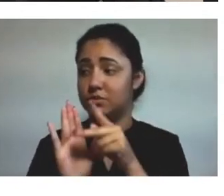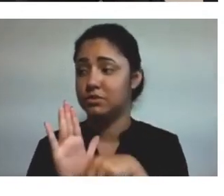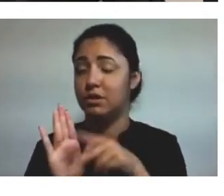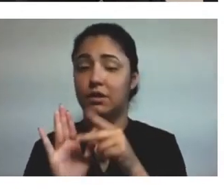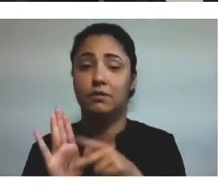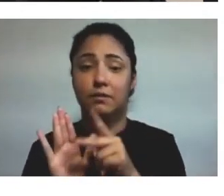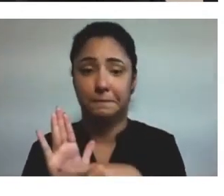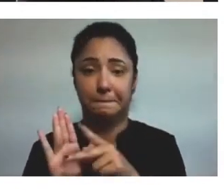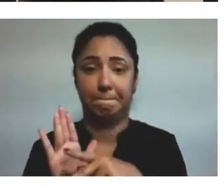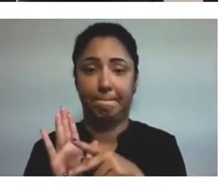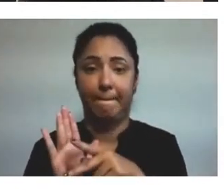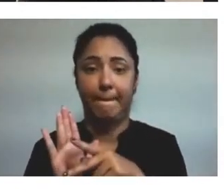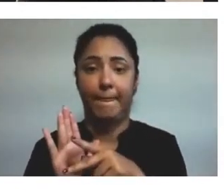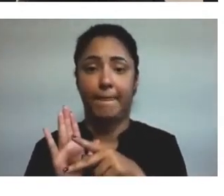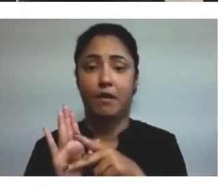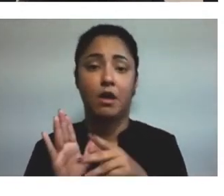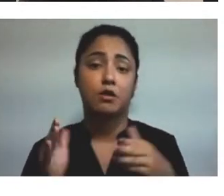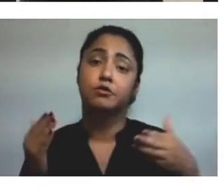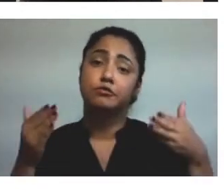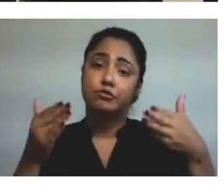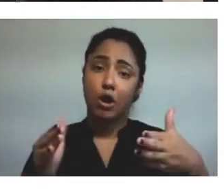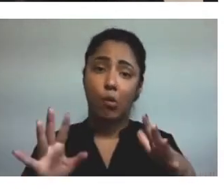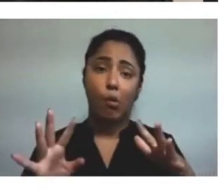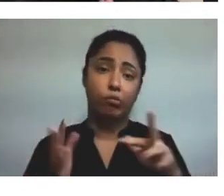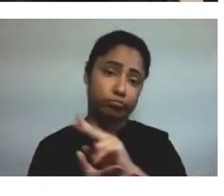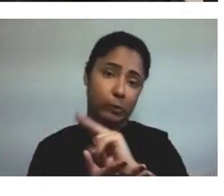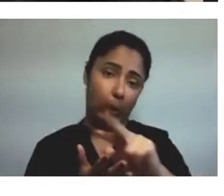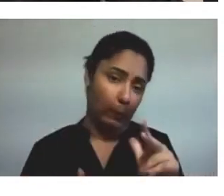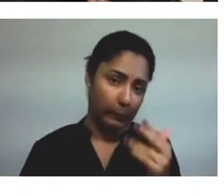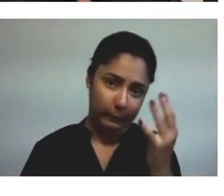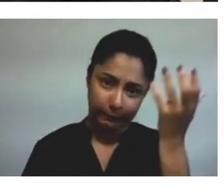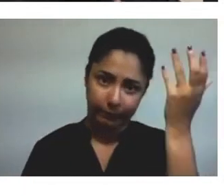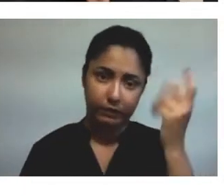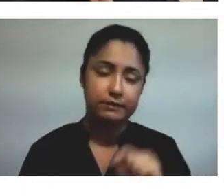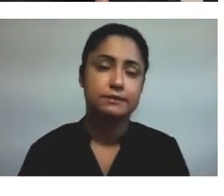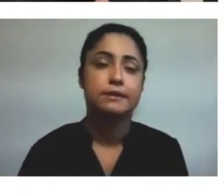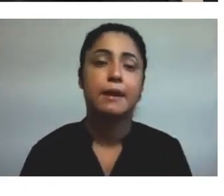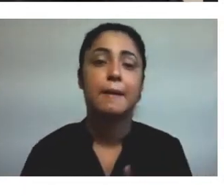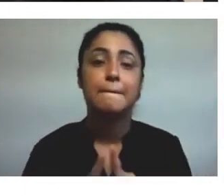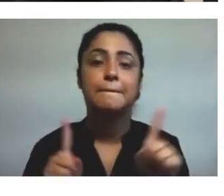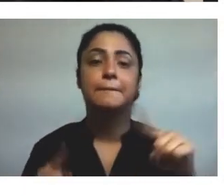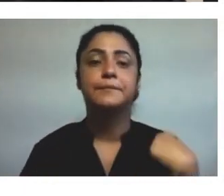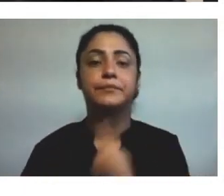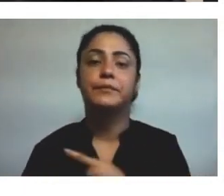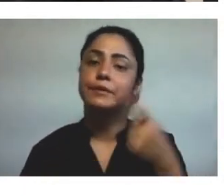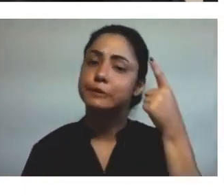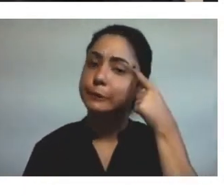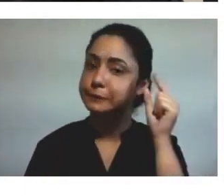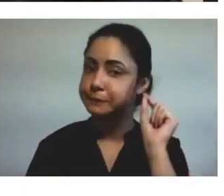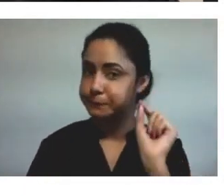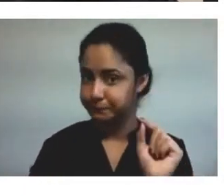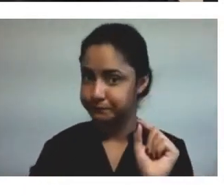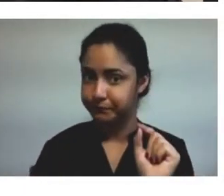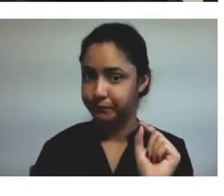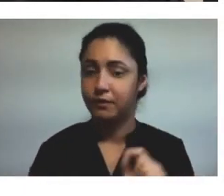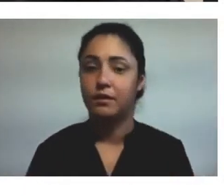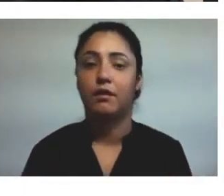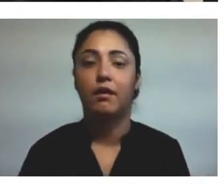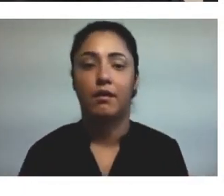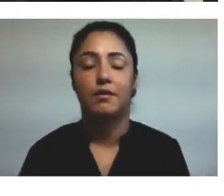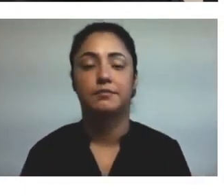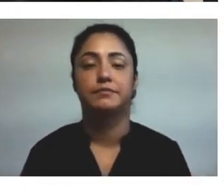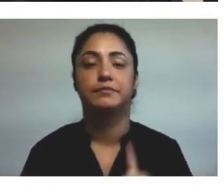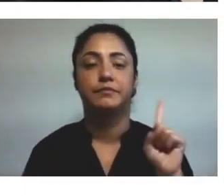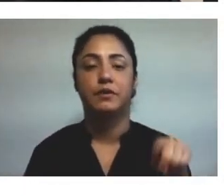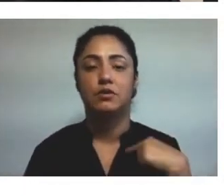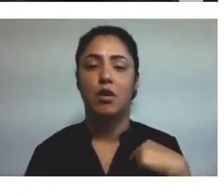para as situações, os imprevistos que aconteciam. Mas, de início, a gente já tinha pensado que nós iríamos dividir